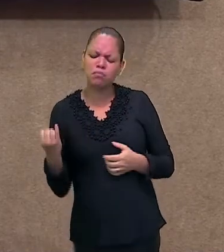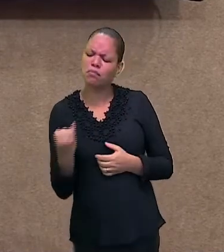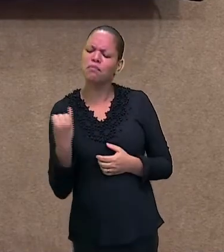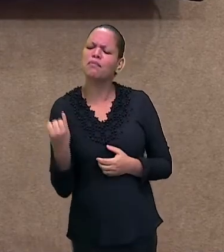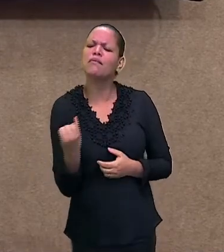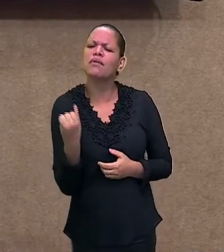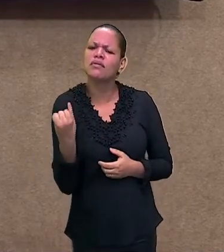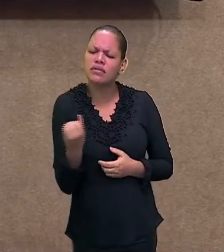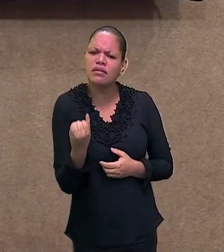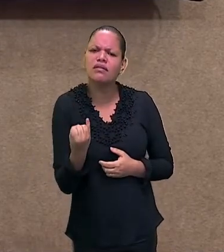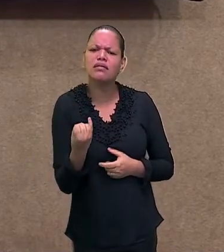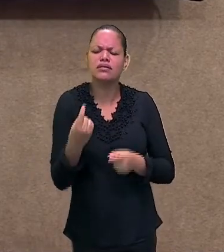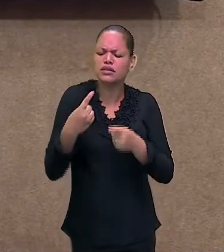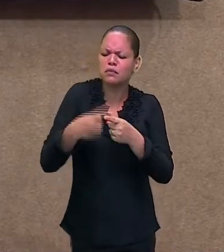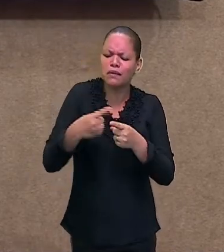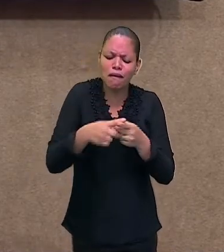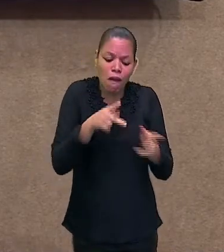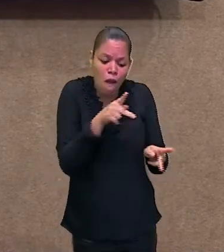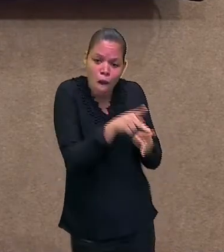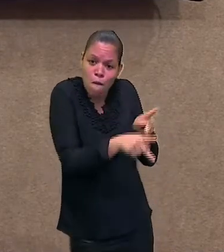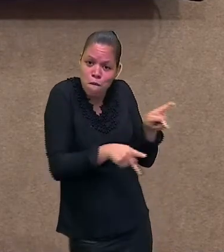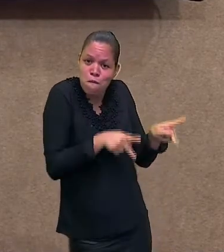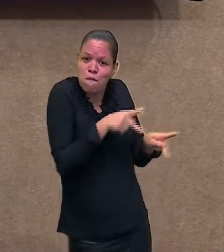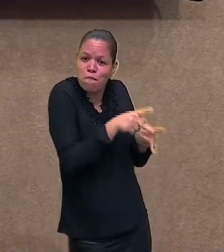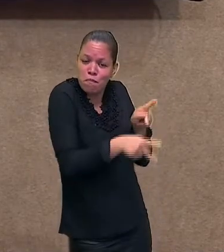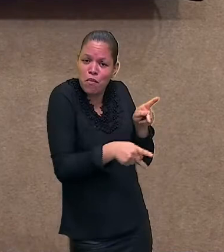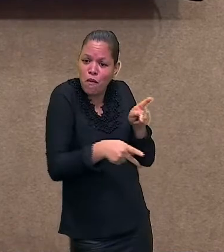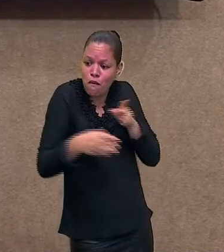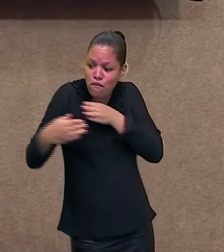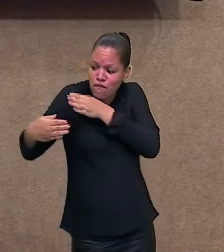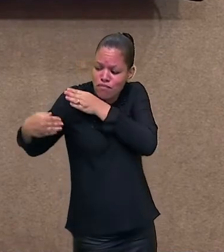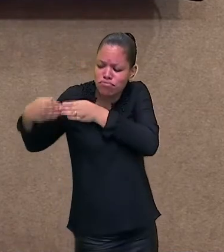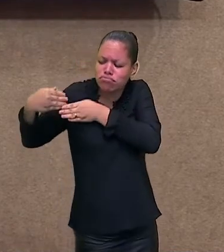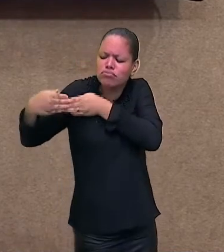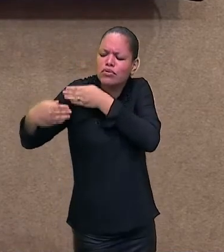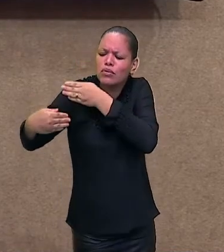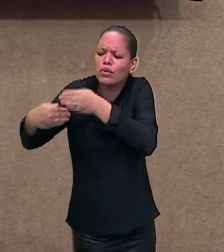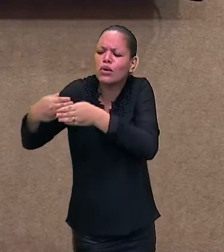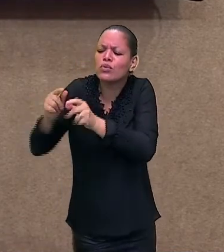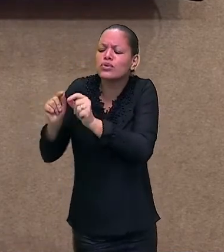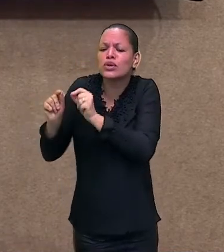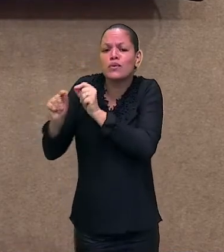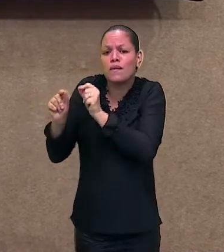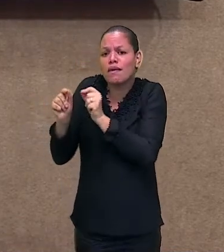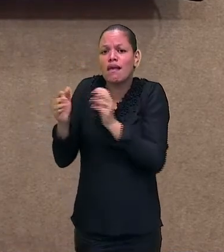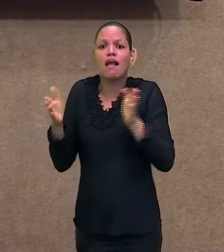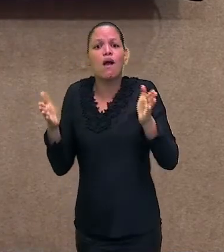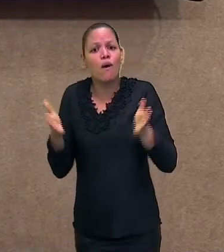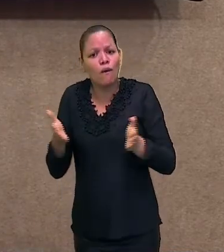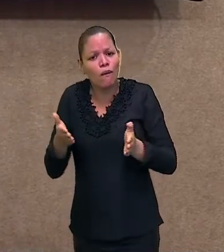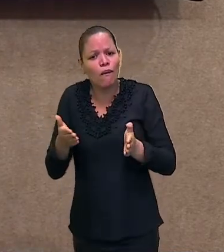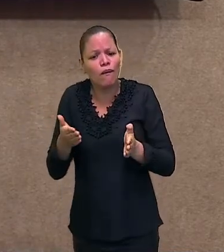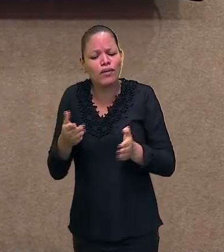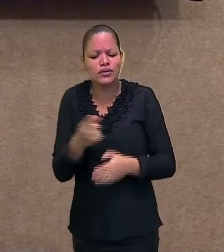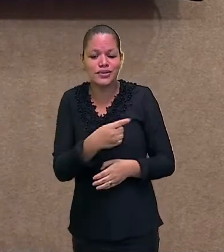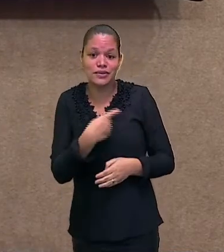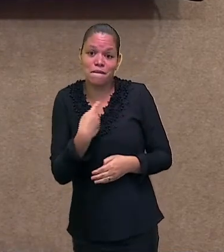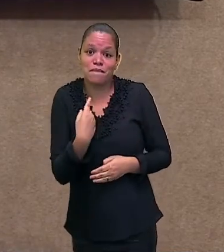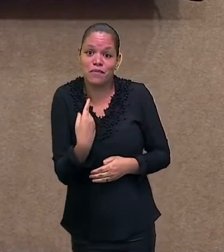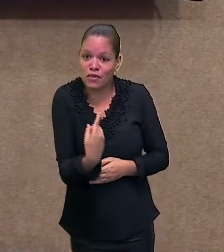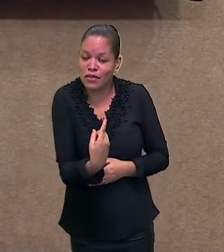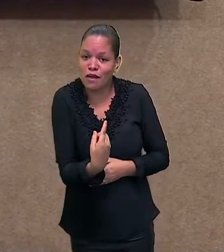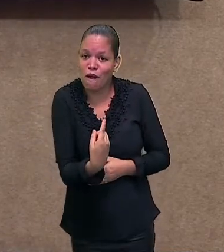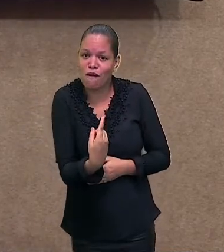que deu origem ao que nós somos hoje. que é muito importante a gente